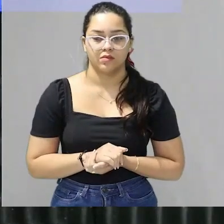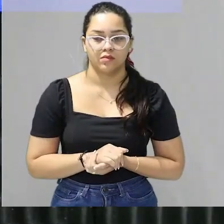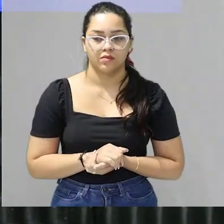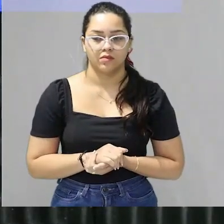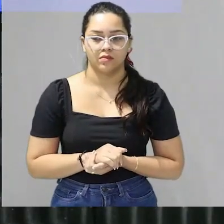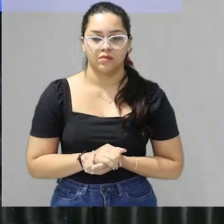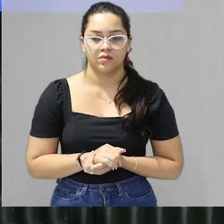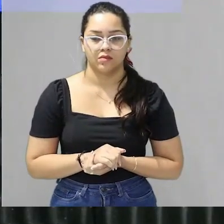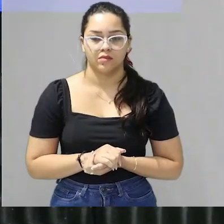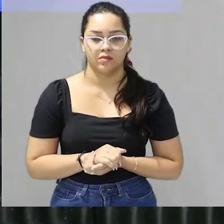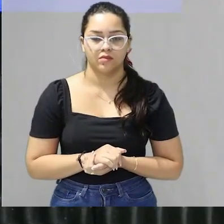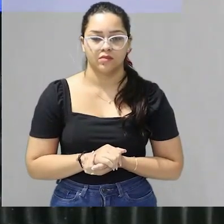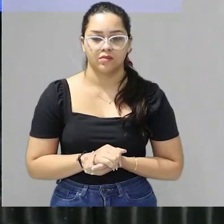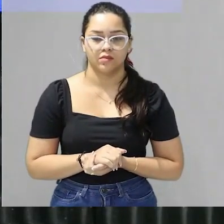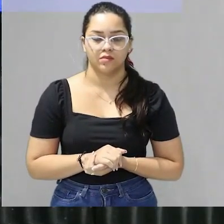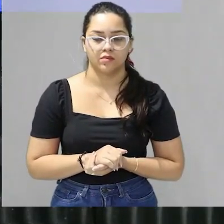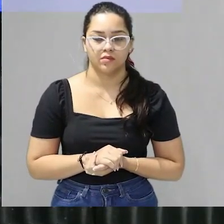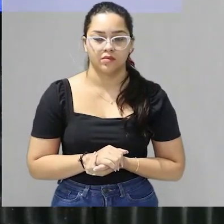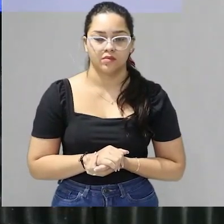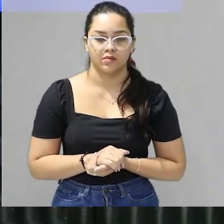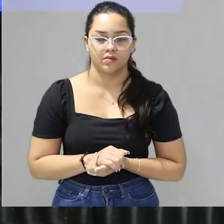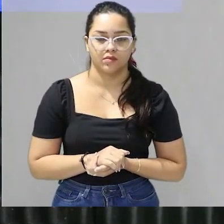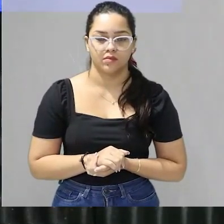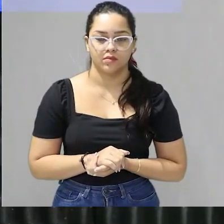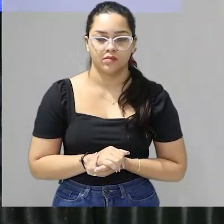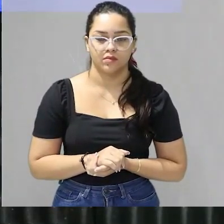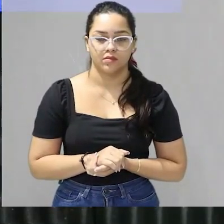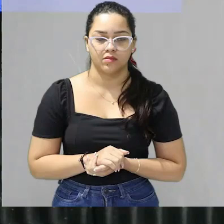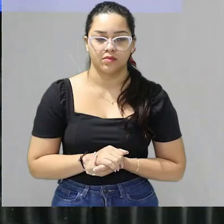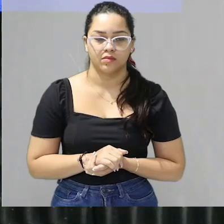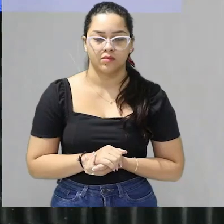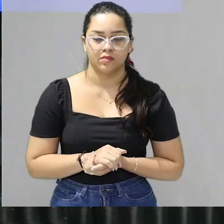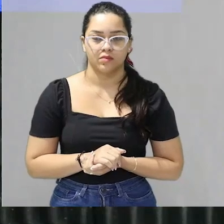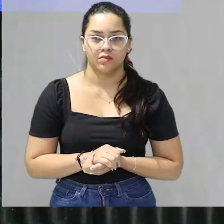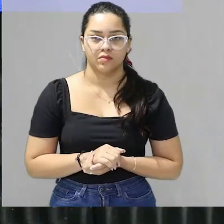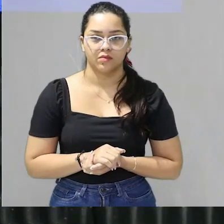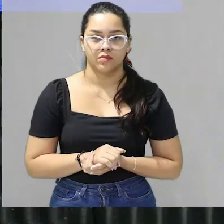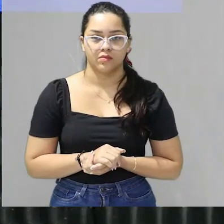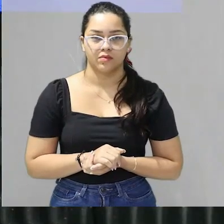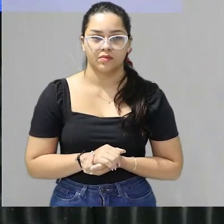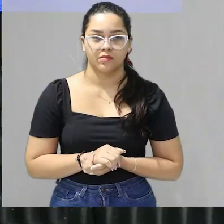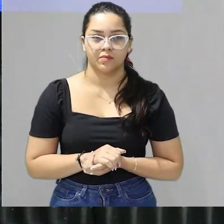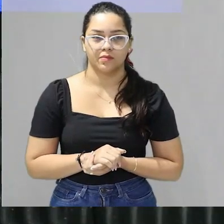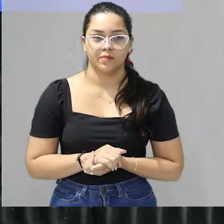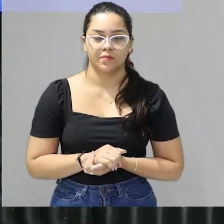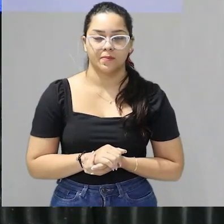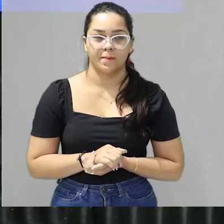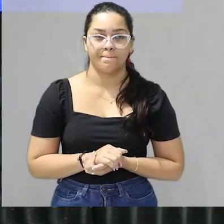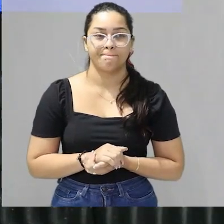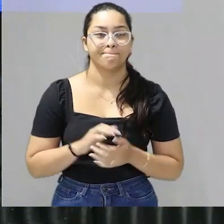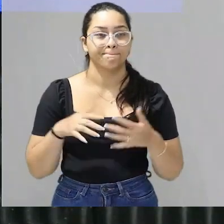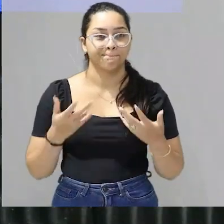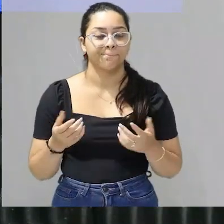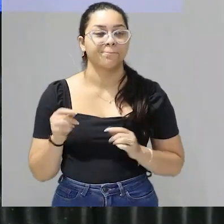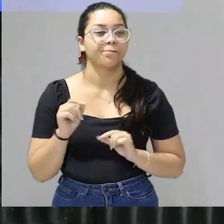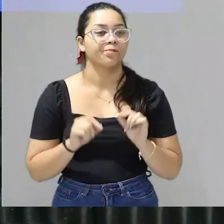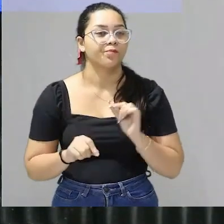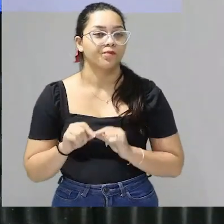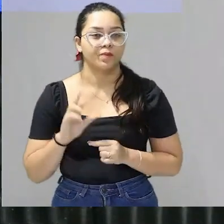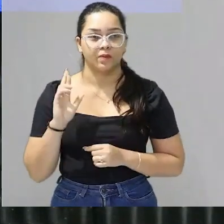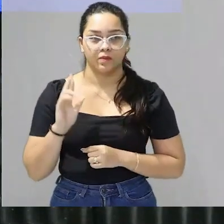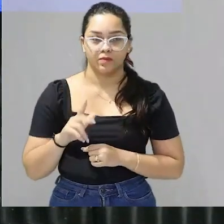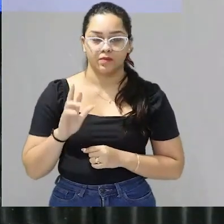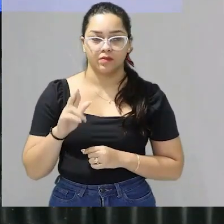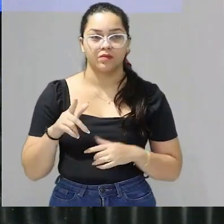em medidas semelhantes mas no exterior pois a delimitação da banca é no Brasil estão vendo a